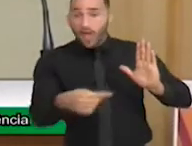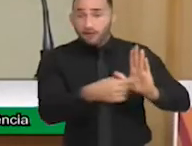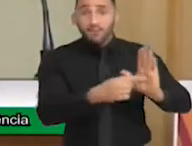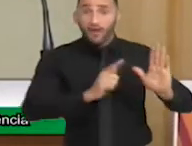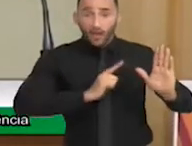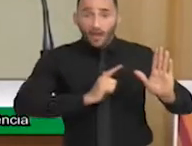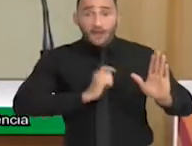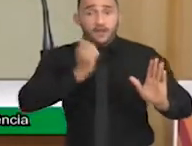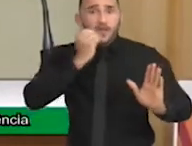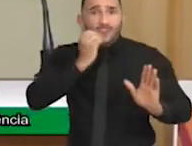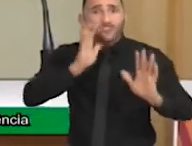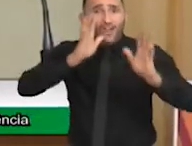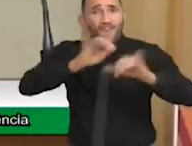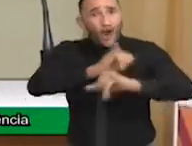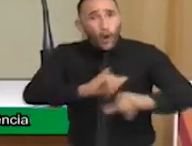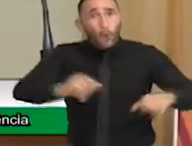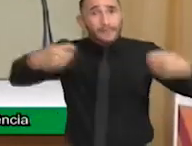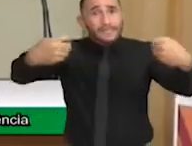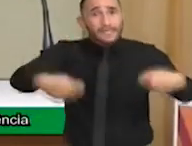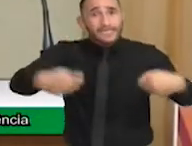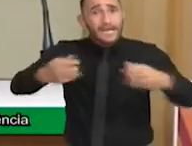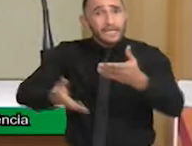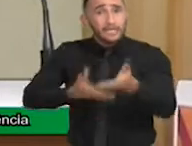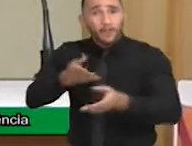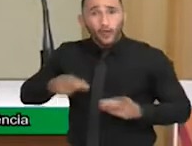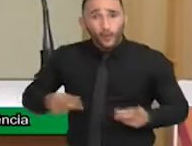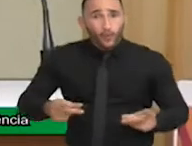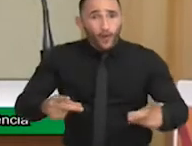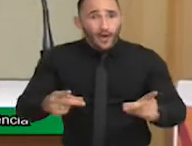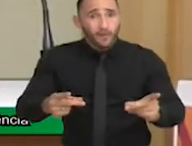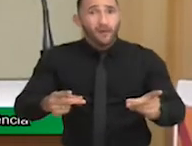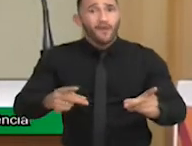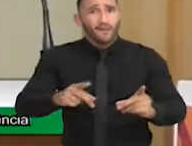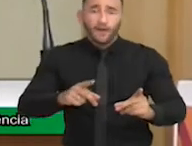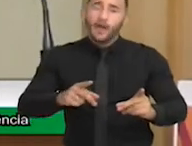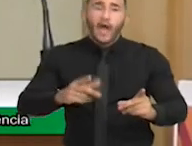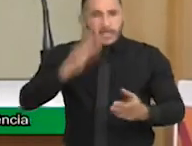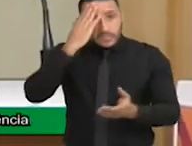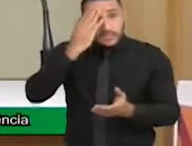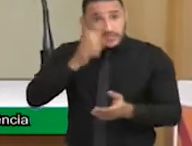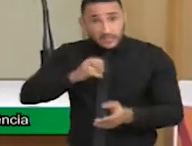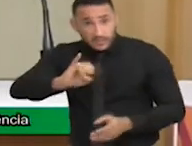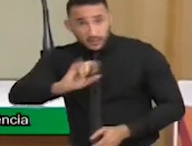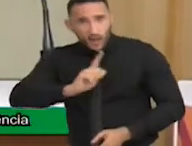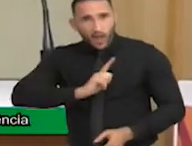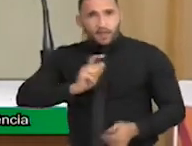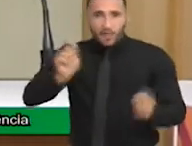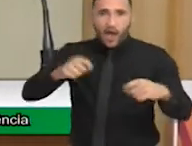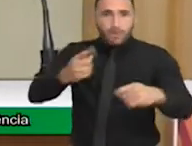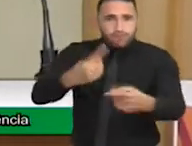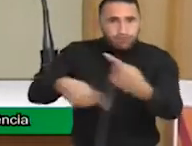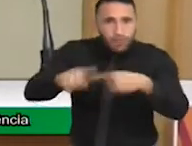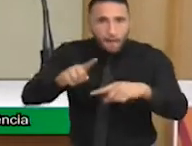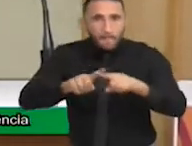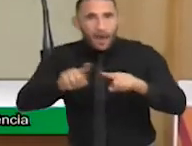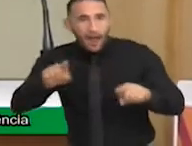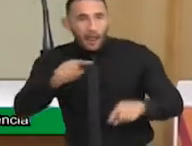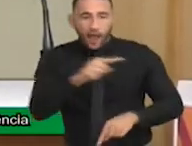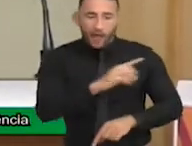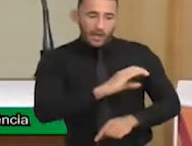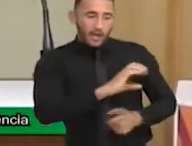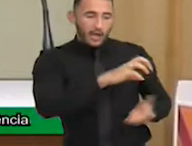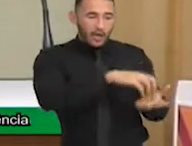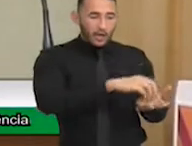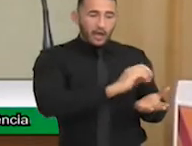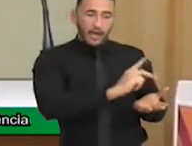ciência determina. Isso fará diferença na vida dos nossos filhos. O CAPS não é lugar para atendimento de